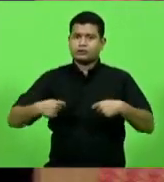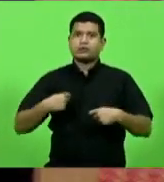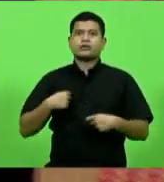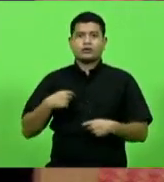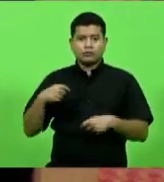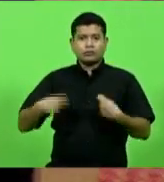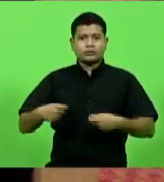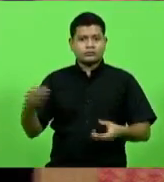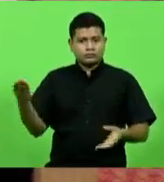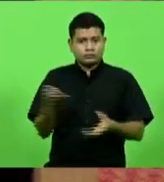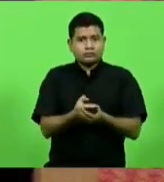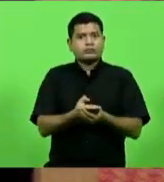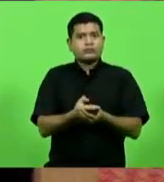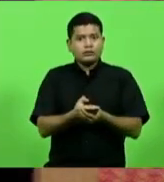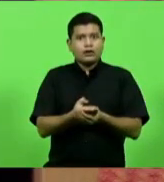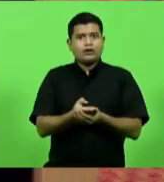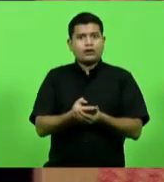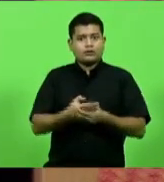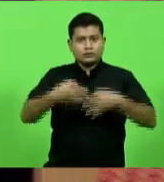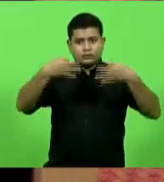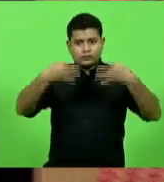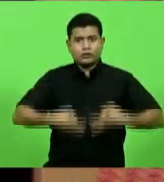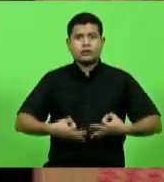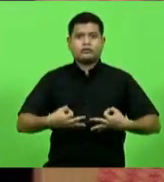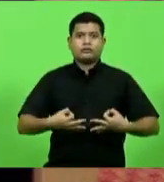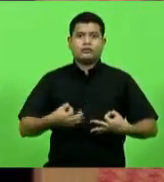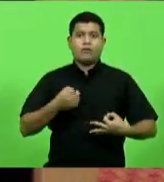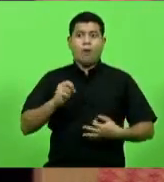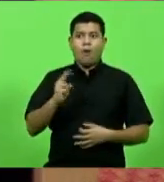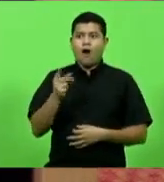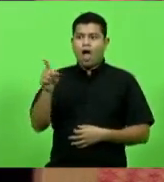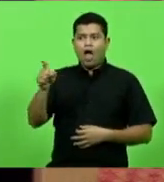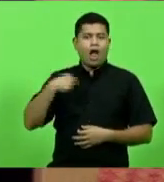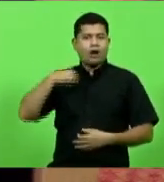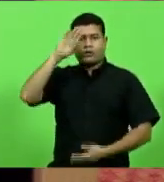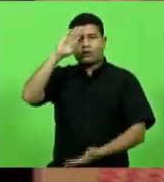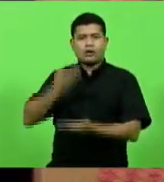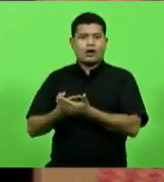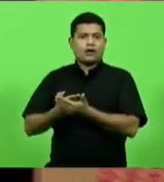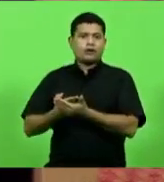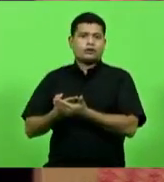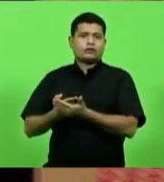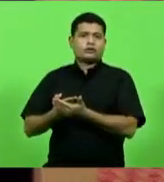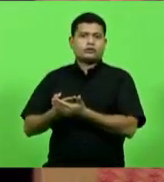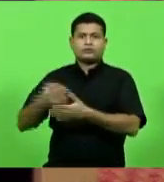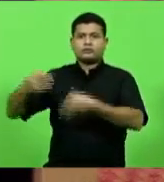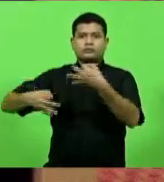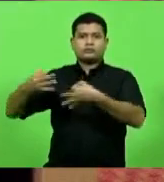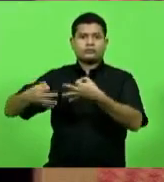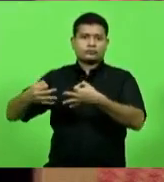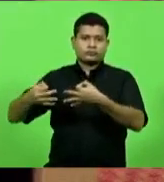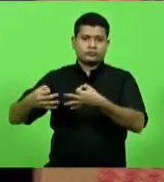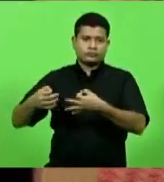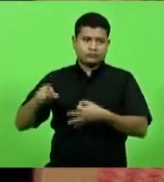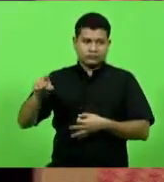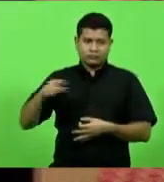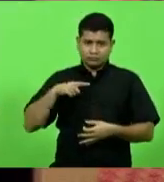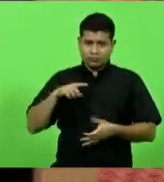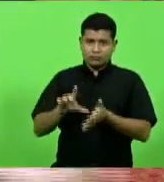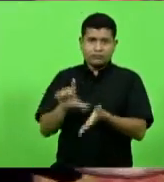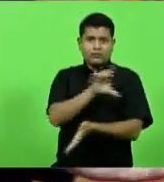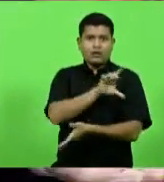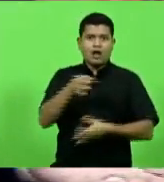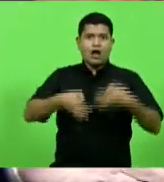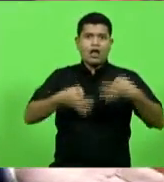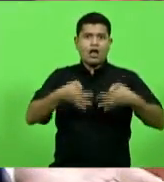ou ela, a juíza não acredita na justiça. Se ela não acredita e ela quer fazer um pré-julgamento